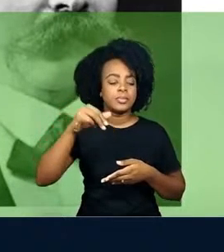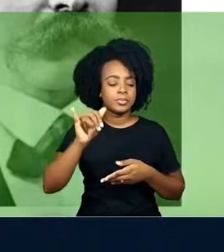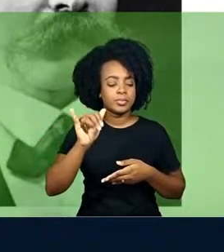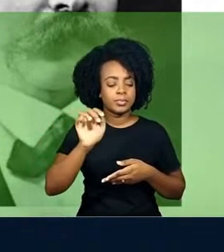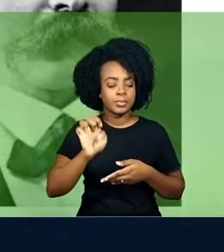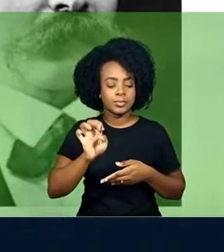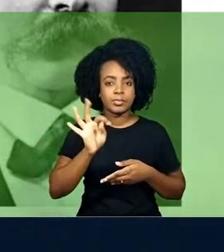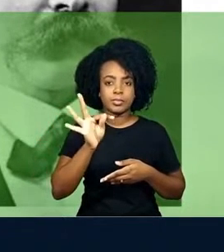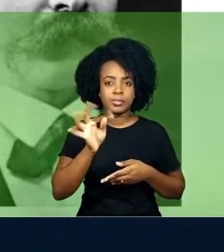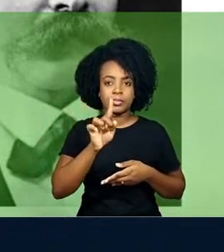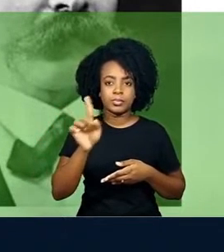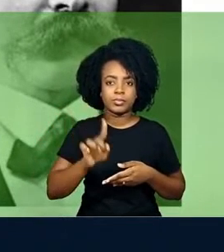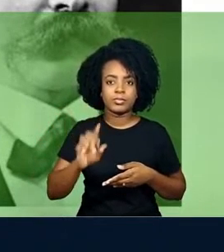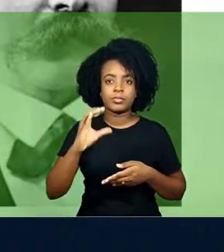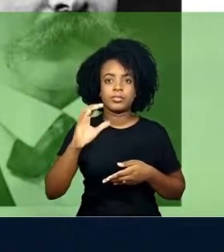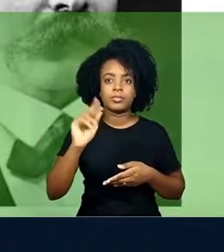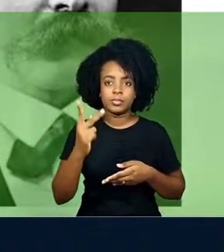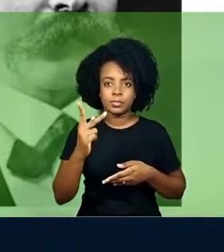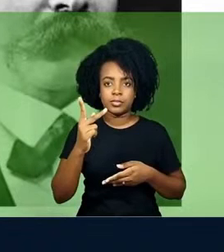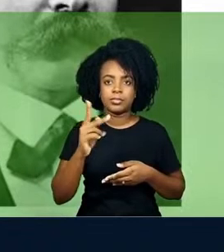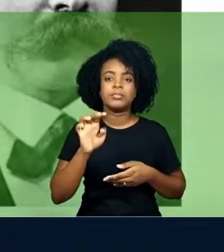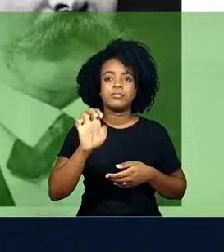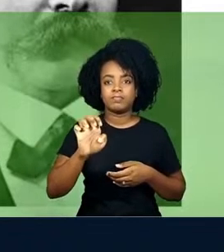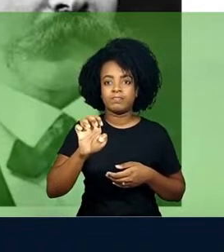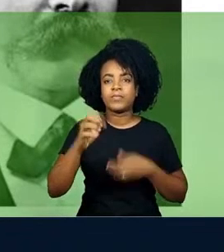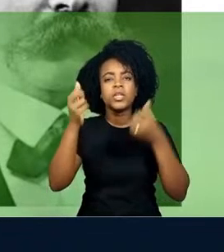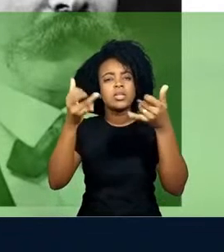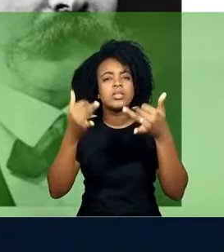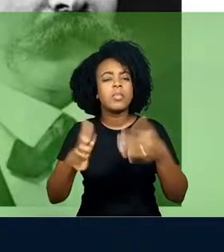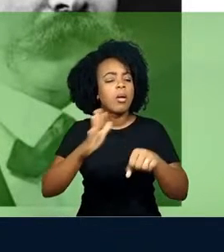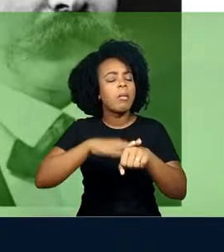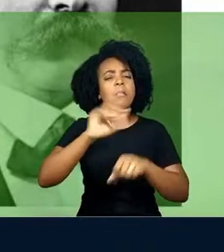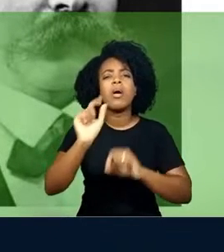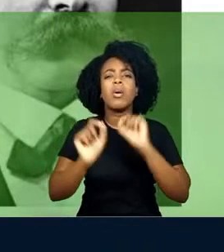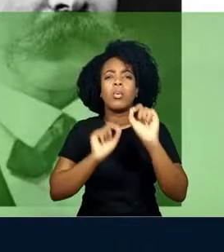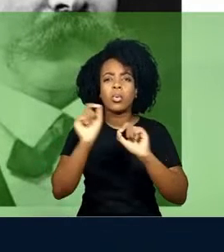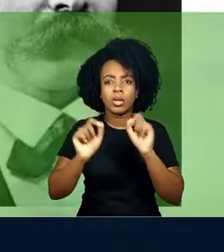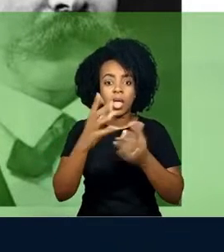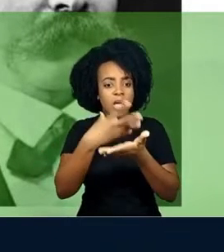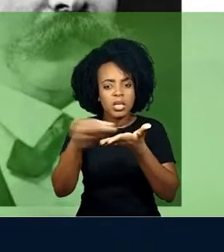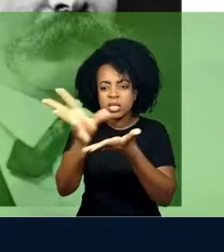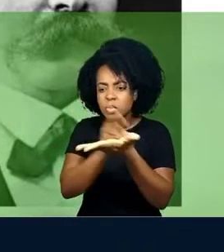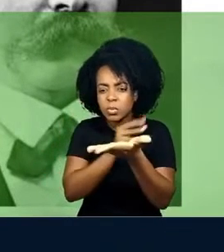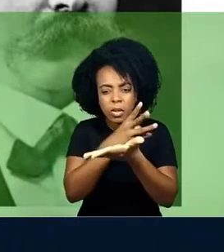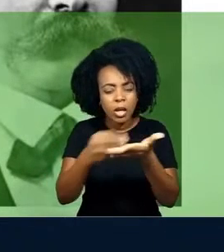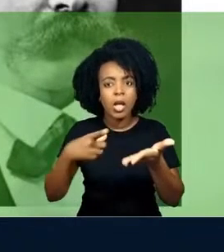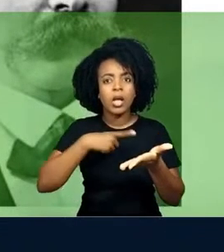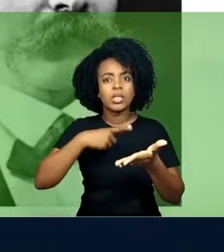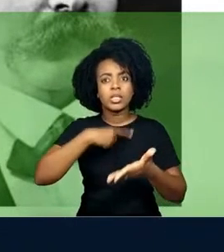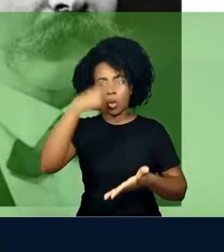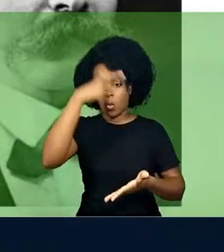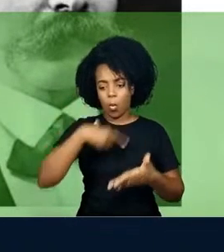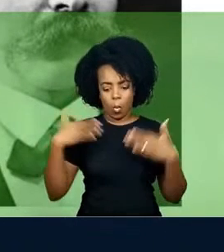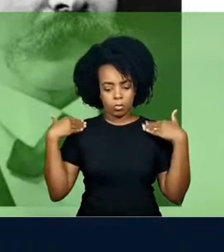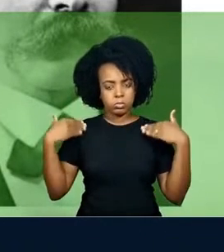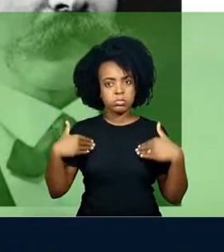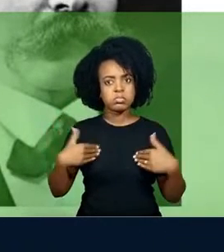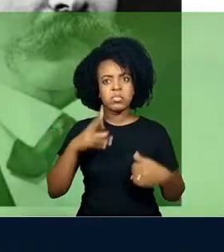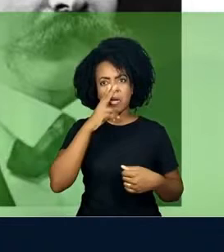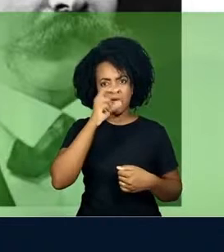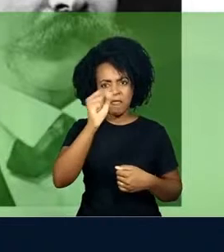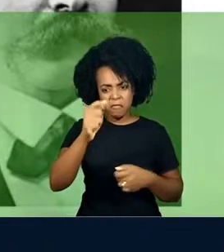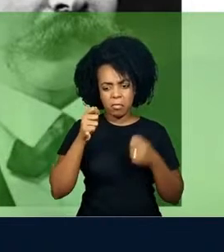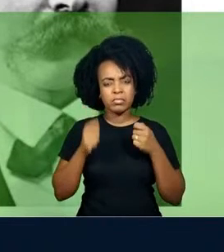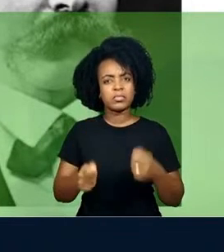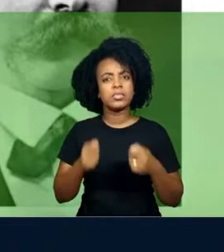Nietzsche para ajudar a pensarmos o que seria esse algo mais. Esses replicantes possuem um corpo mais forte, mais resistente,